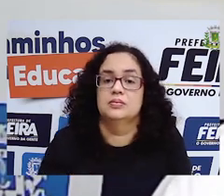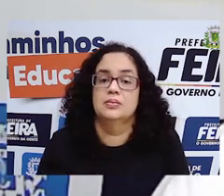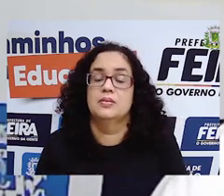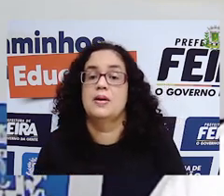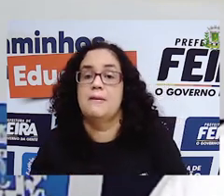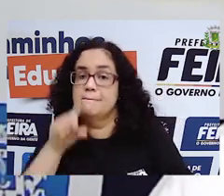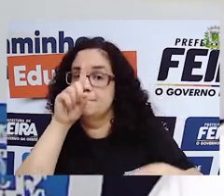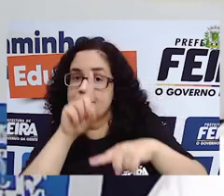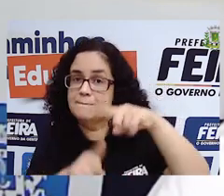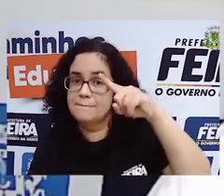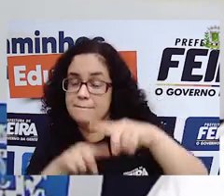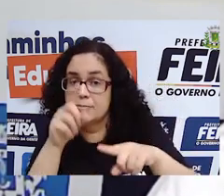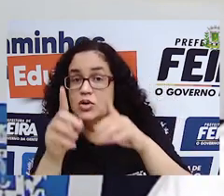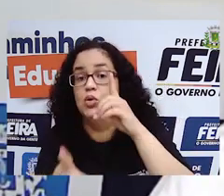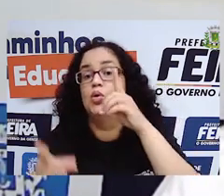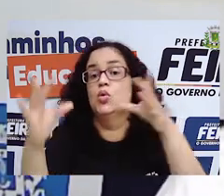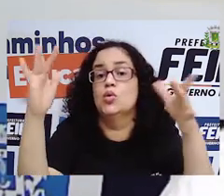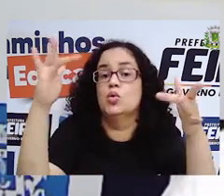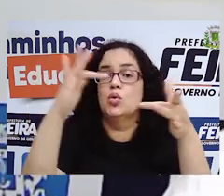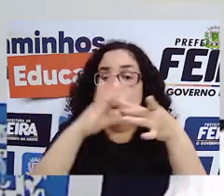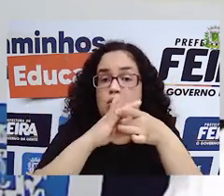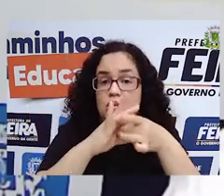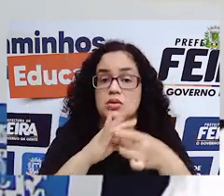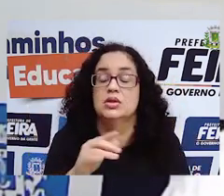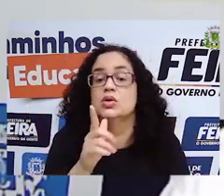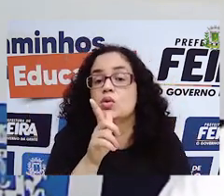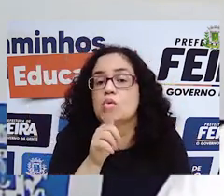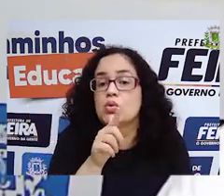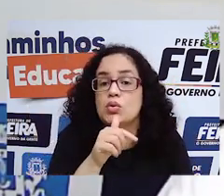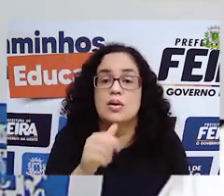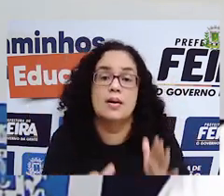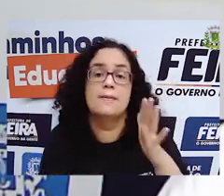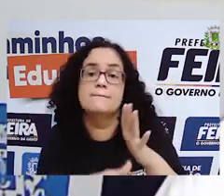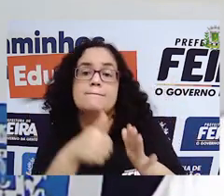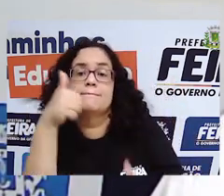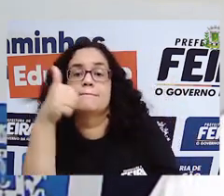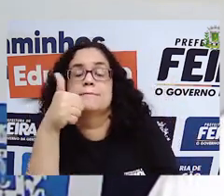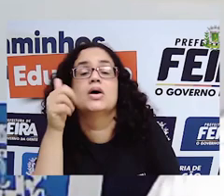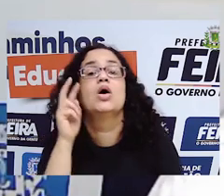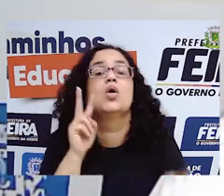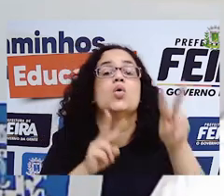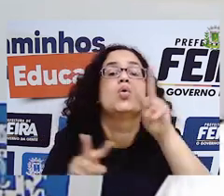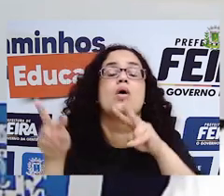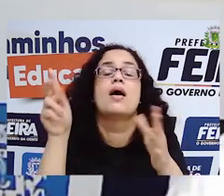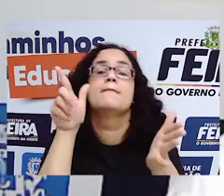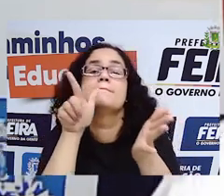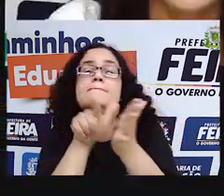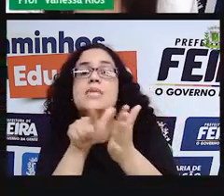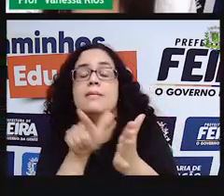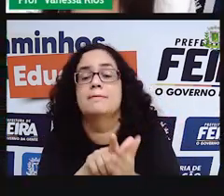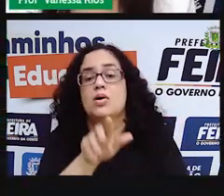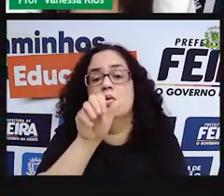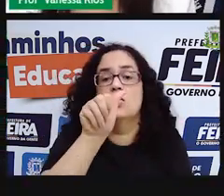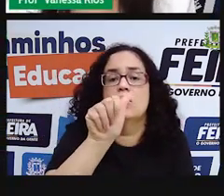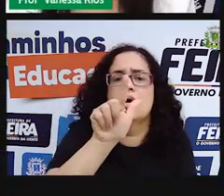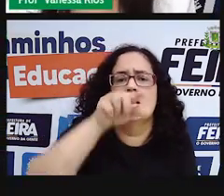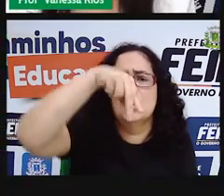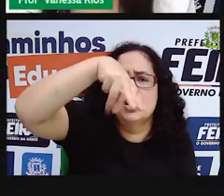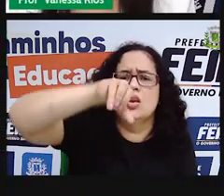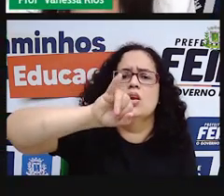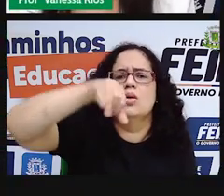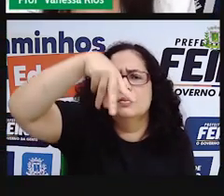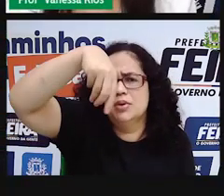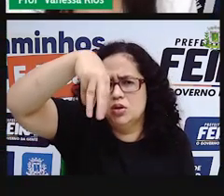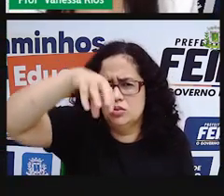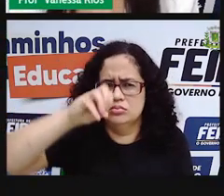material em contato com a água. Primeiro aí temos para analisar o papel alumínio. E aí o papel